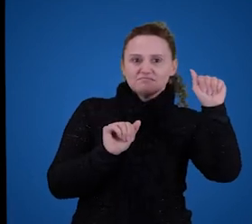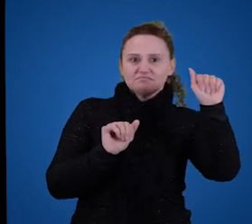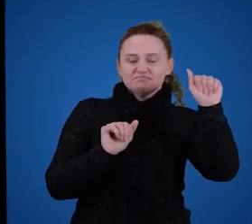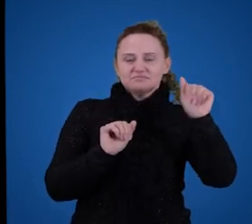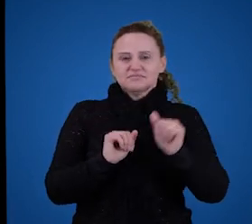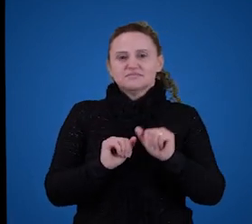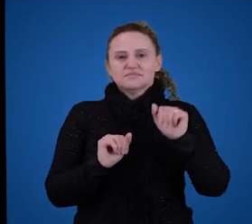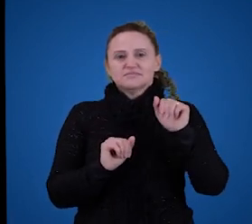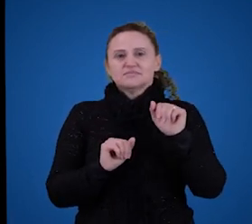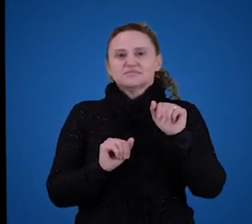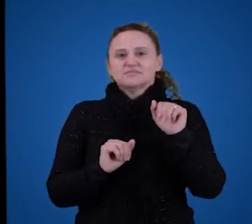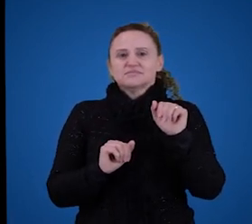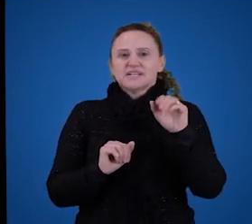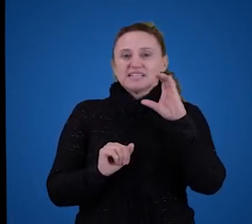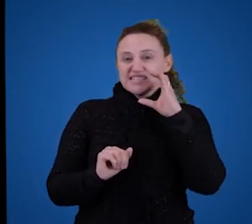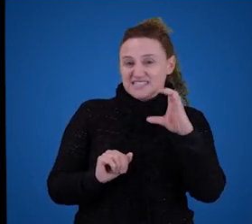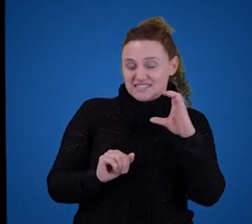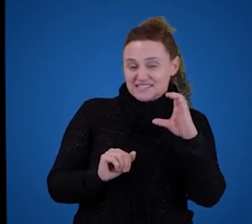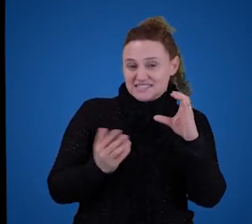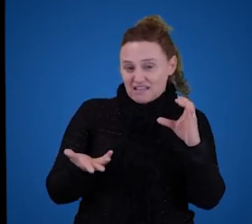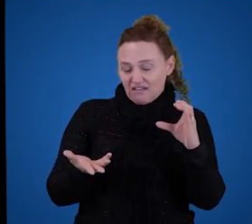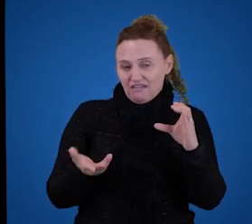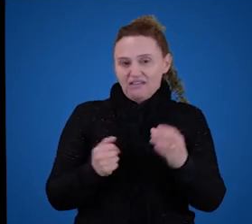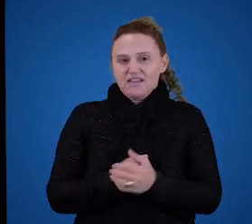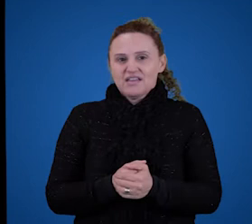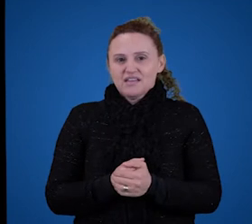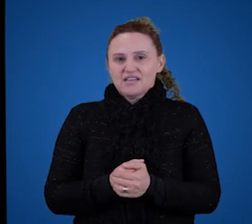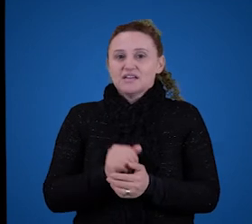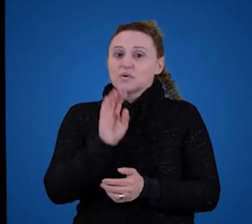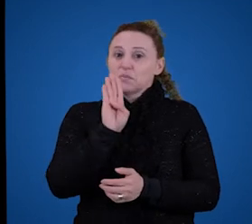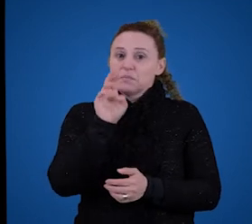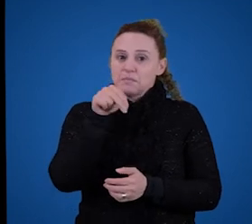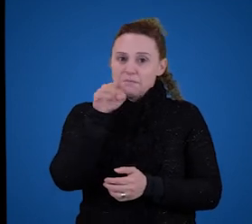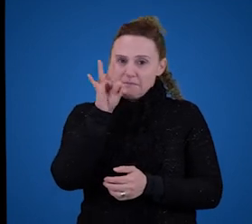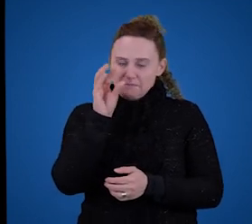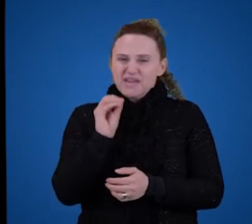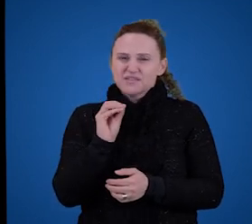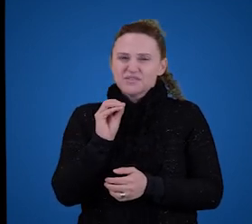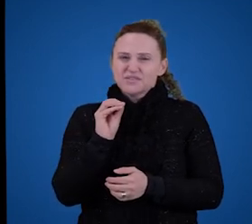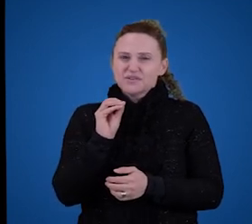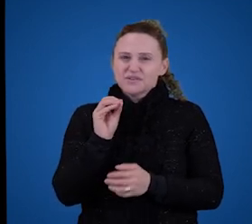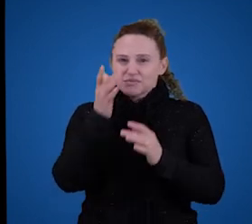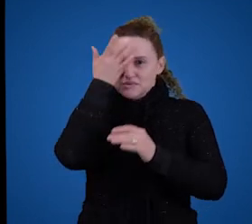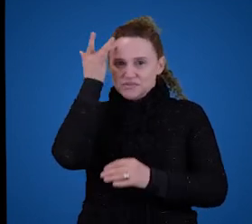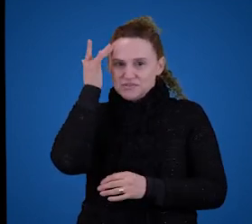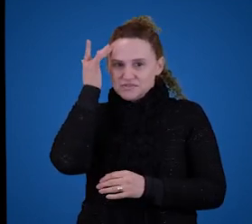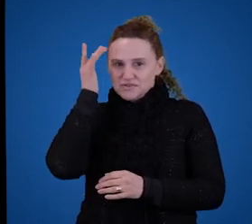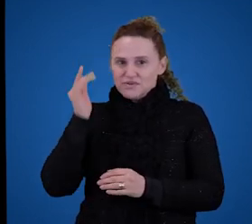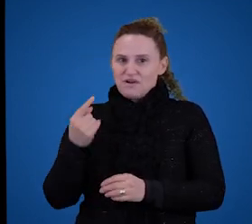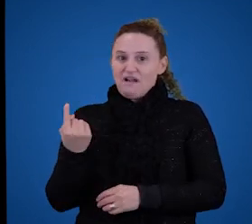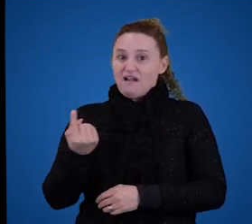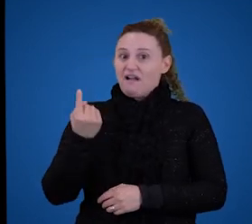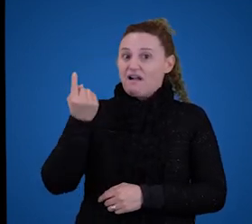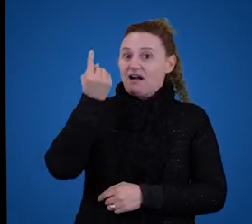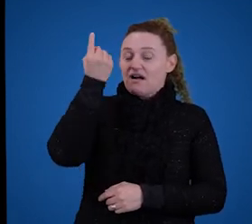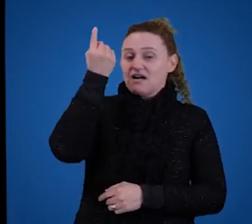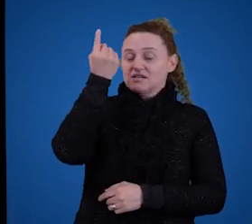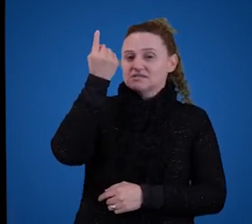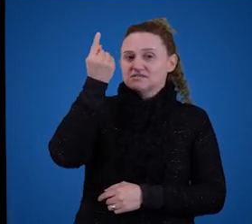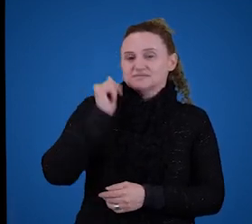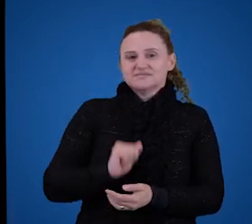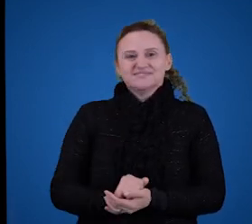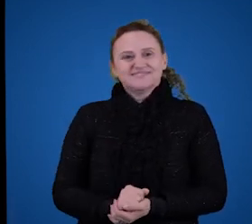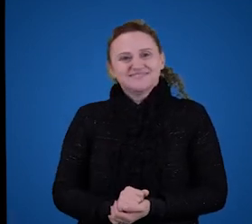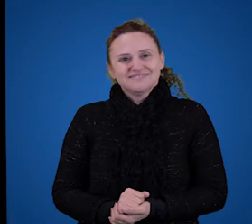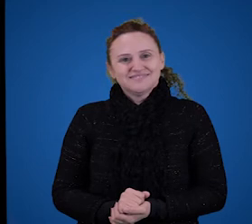E C. Bentinho era uma pessoa alta e afável. Então, reparem que B é uma falsidade, porque eu já